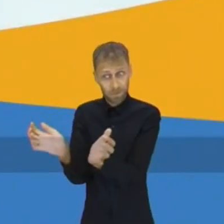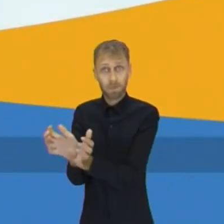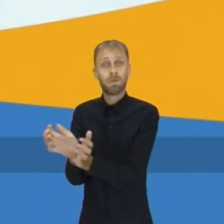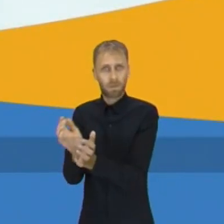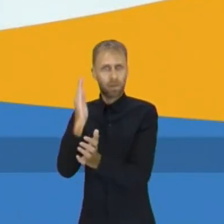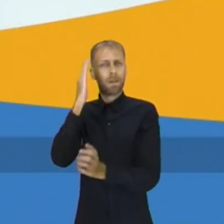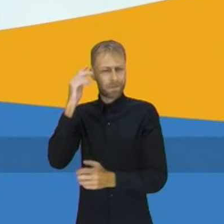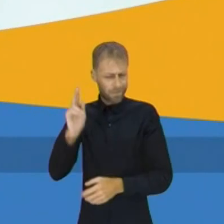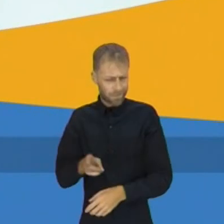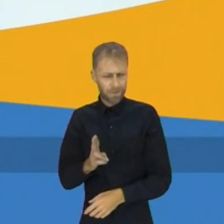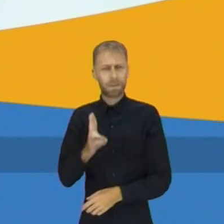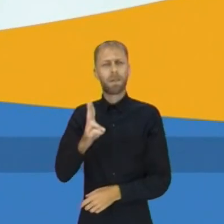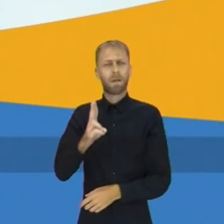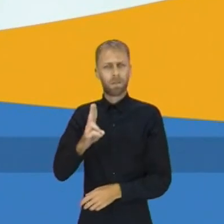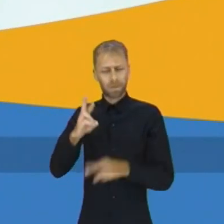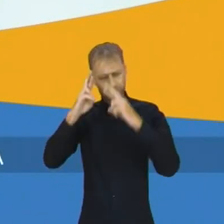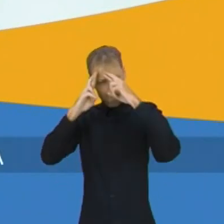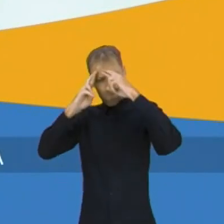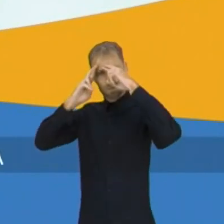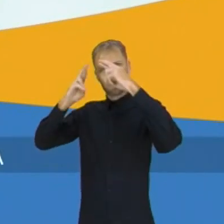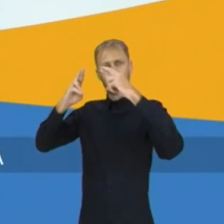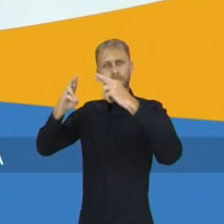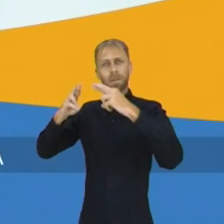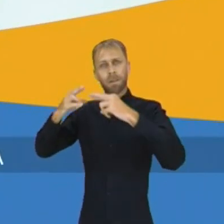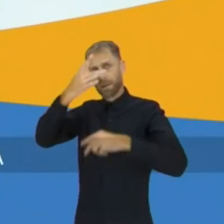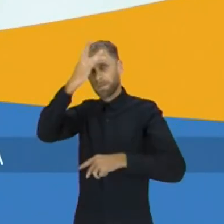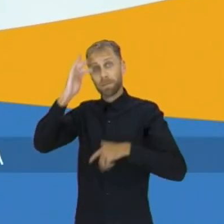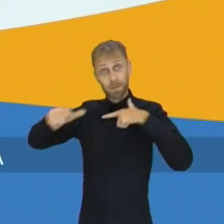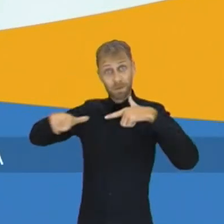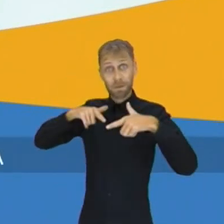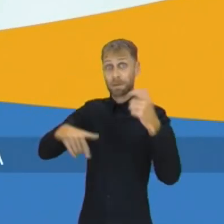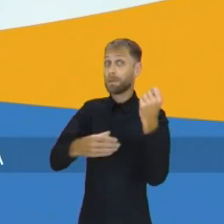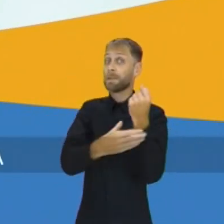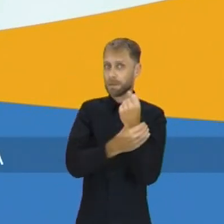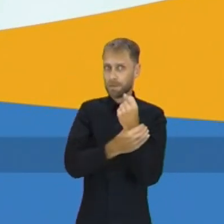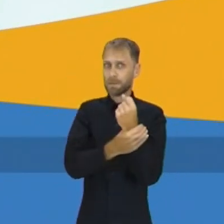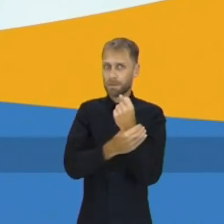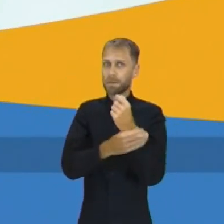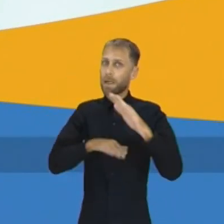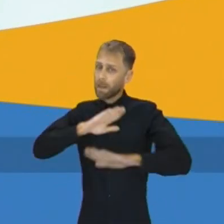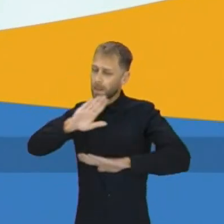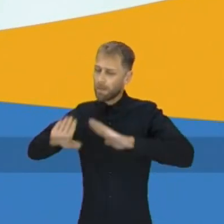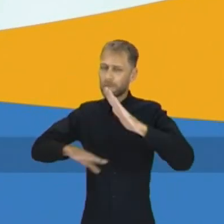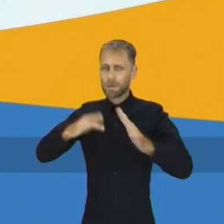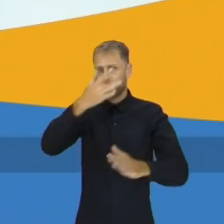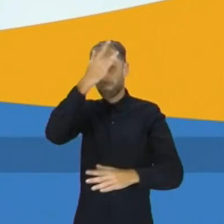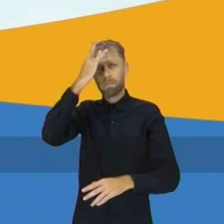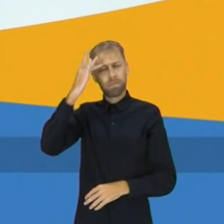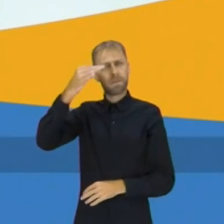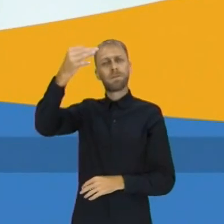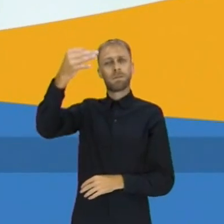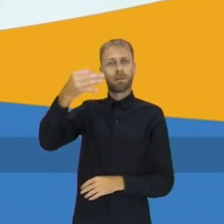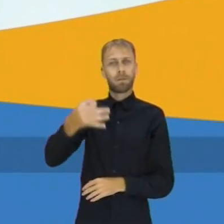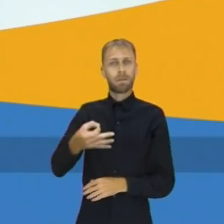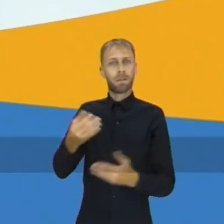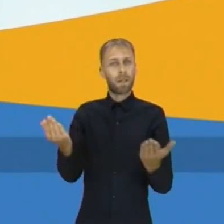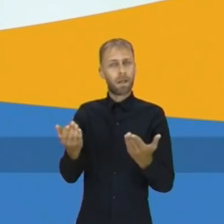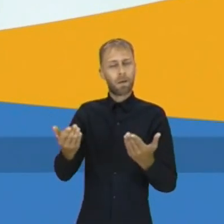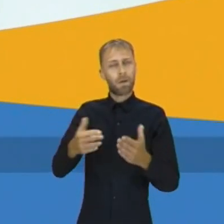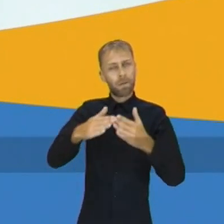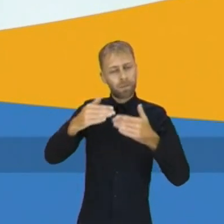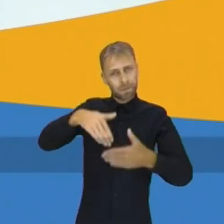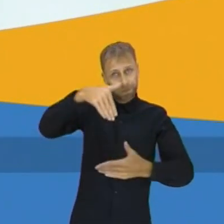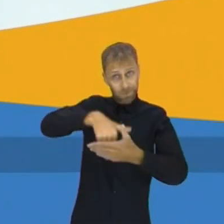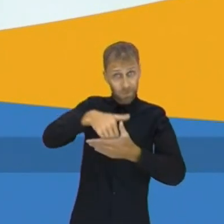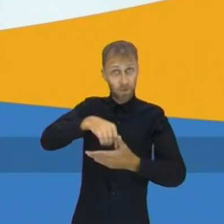classe Sempre defendi a dignidade E o respeito aos profissionais de segurança pública E sempre defendi o cidadão de bem Agora peço o seu